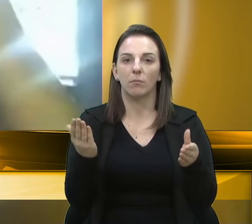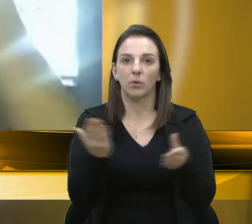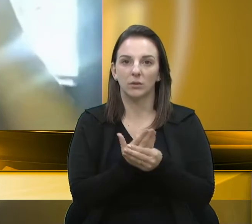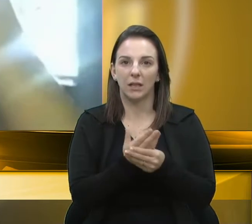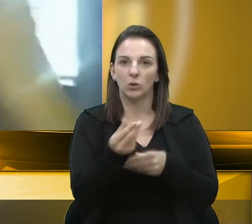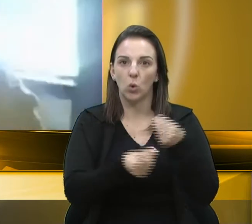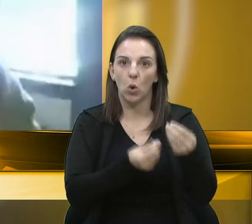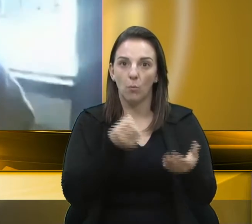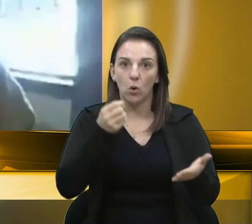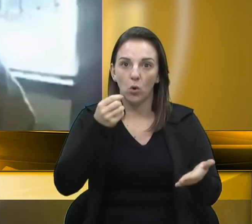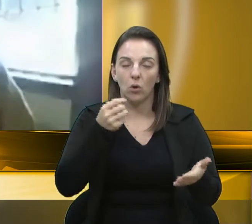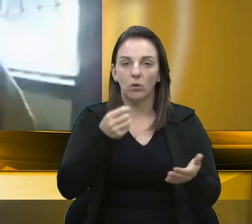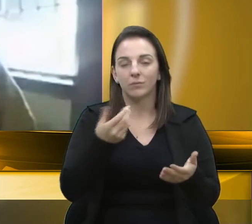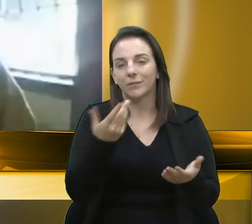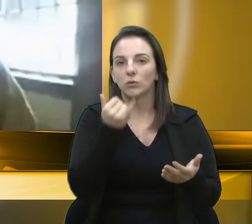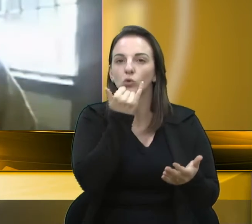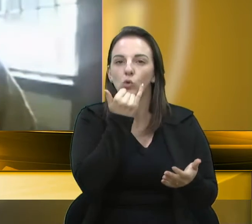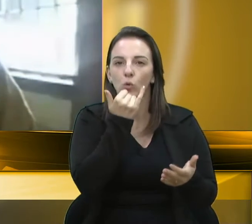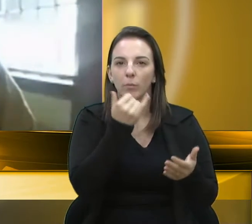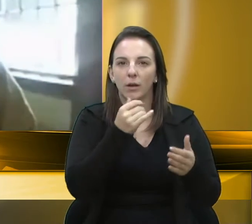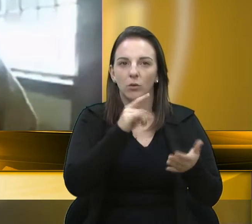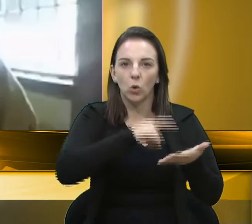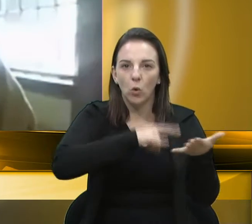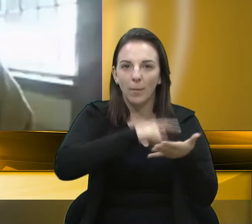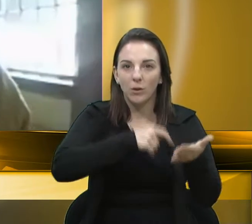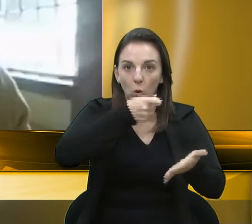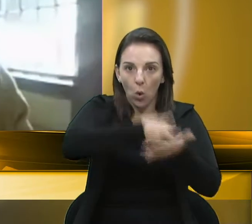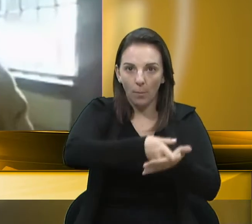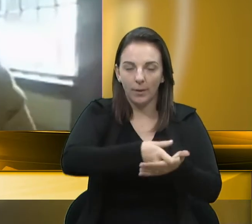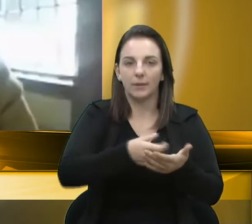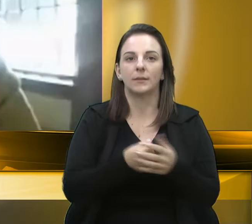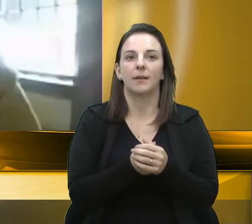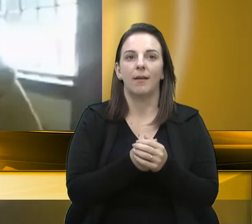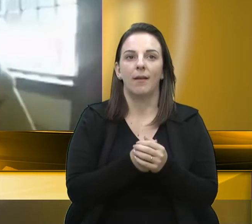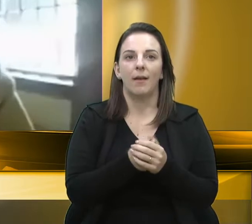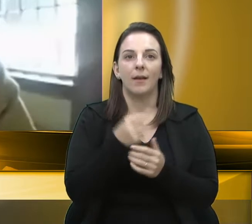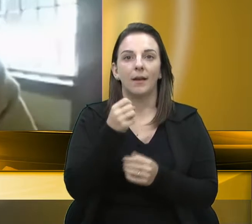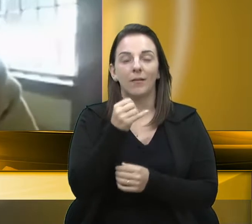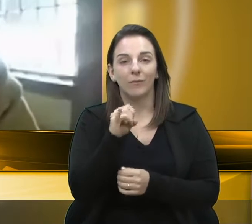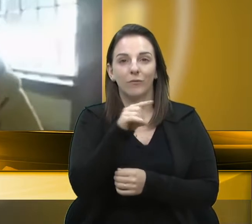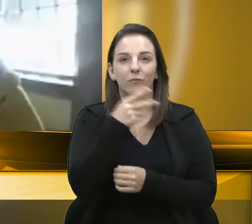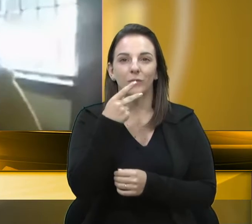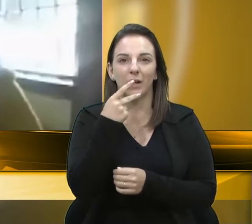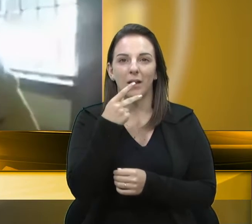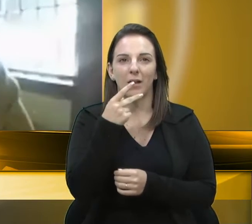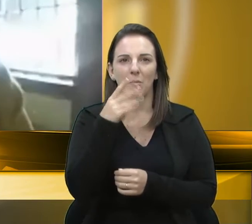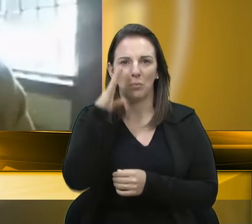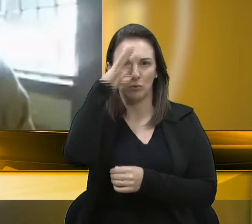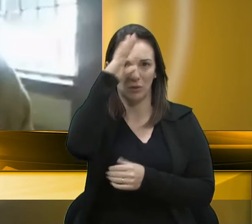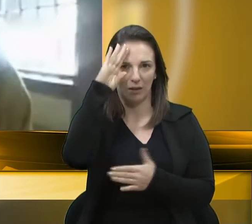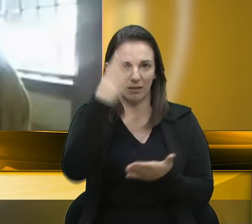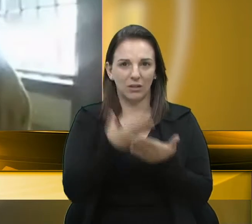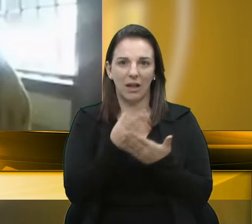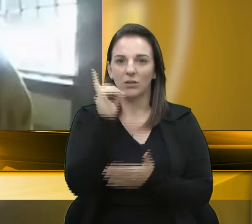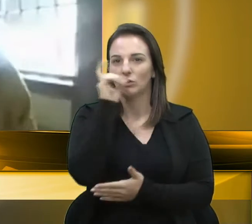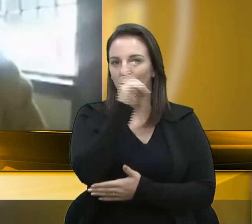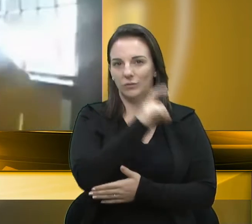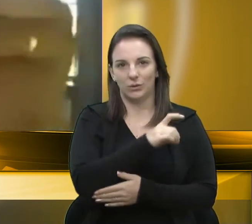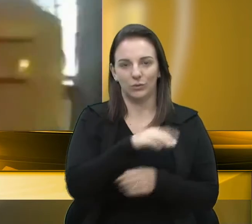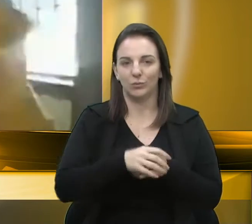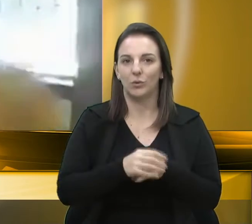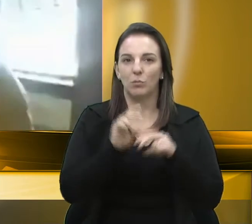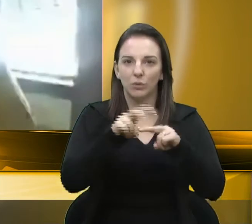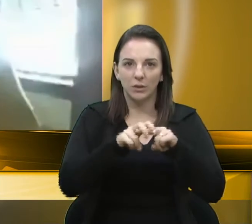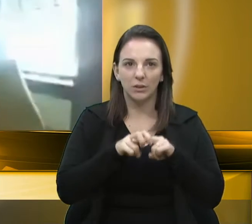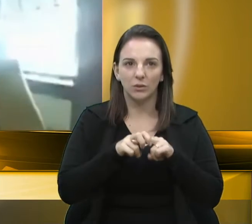aqui está discutindo a situação da saúde, a gente precisa trazer os fatos reais. E o que eu falei, vereador Marcon, é que